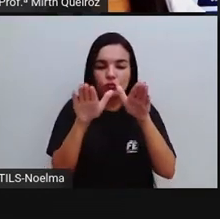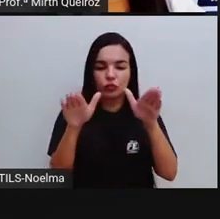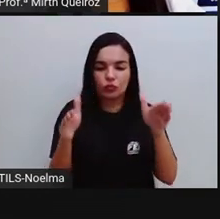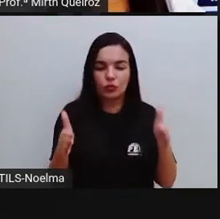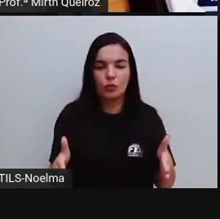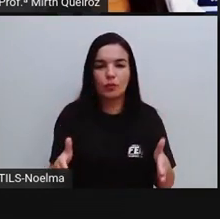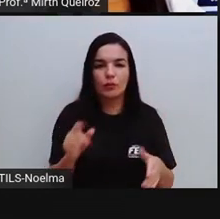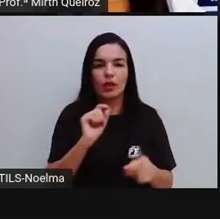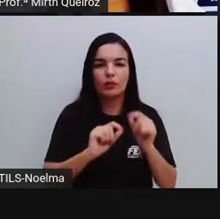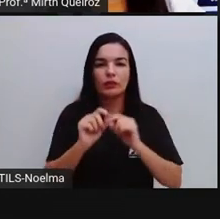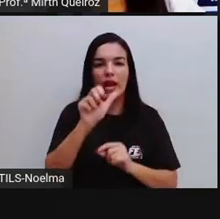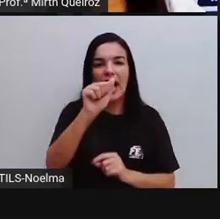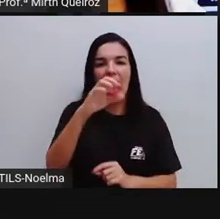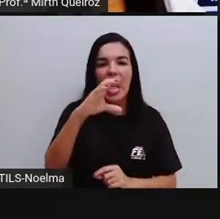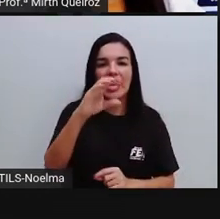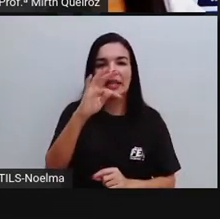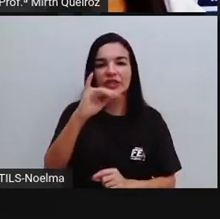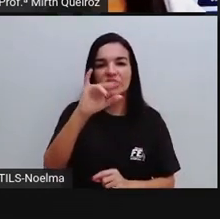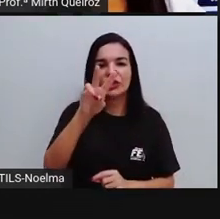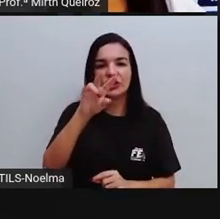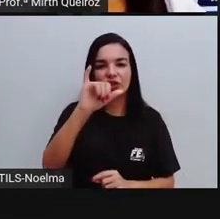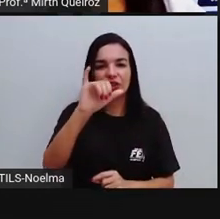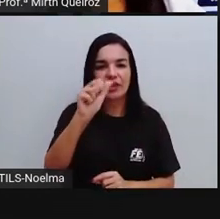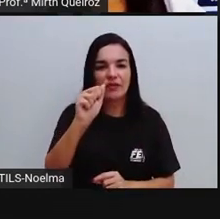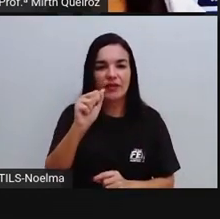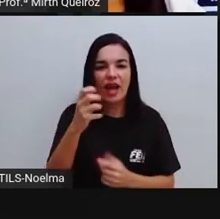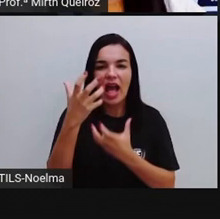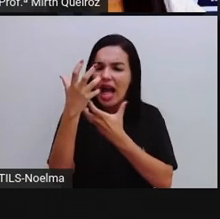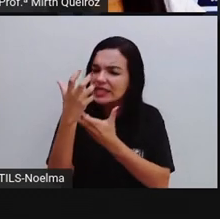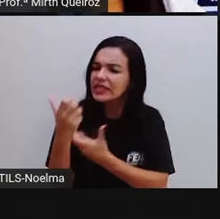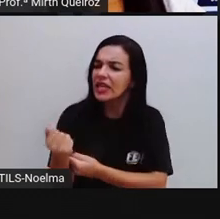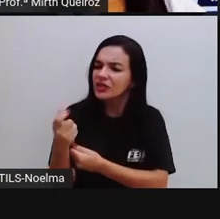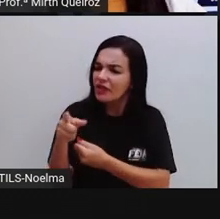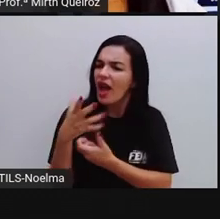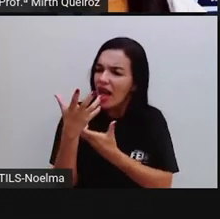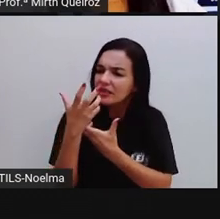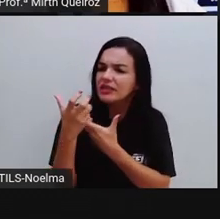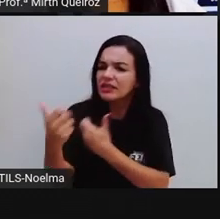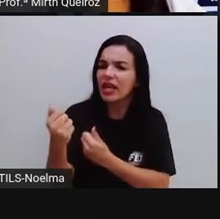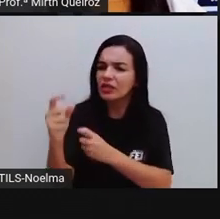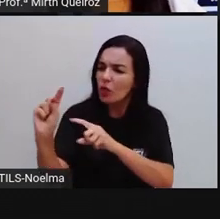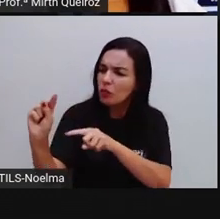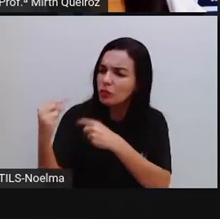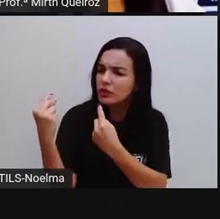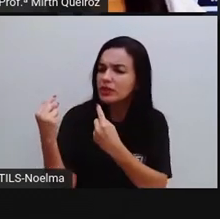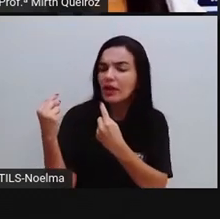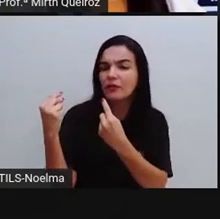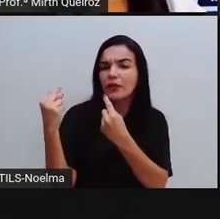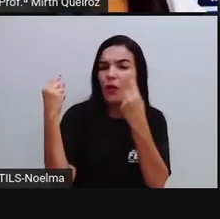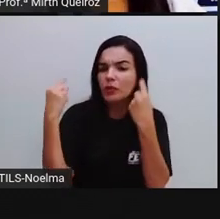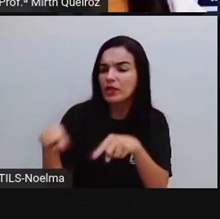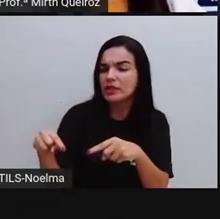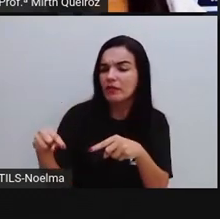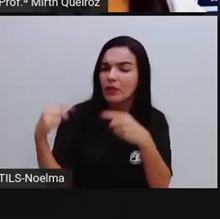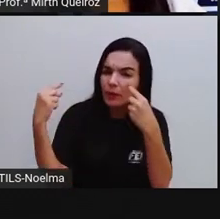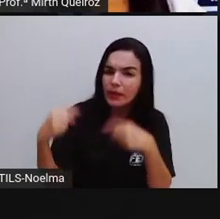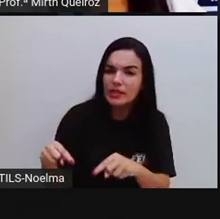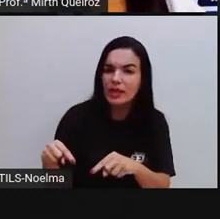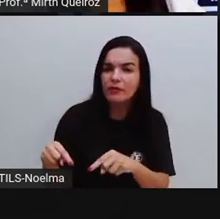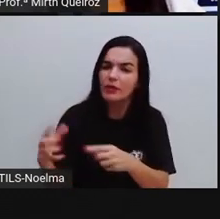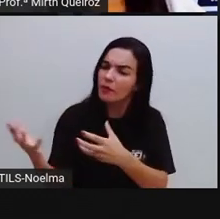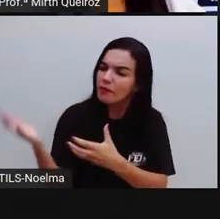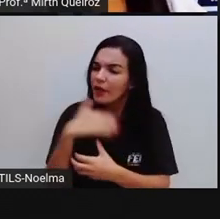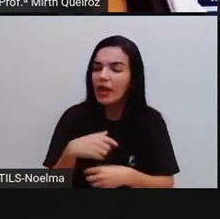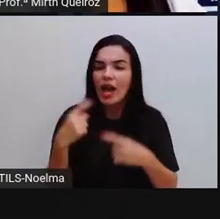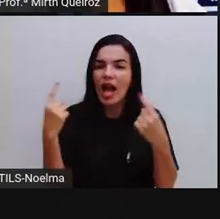Activia desafia, aceite o desafio, ó, aceite. Indica também aí, o verbo está no imperativo, né, indica